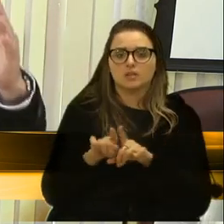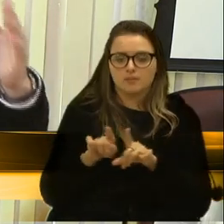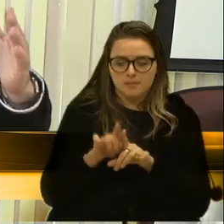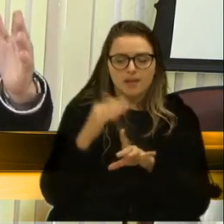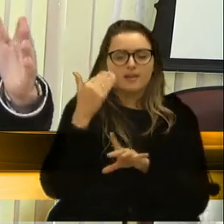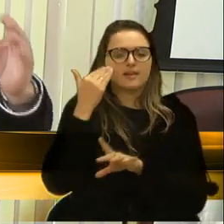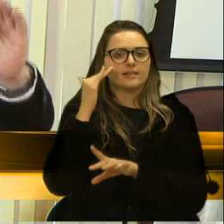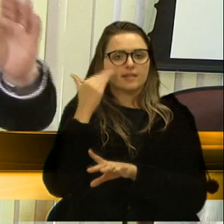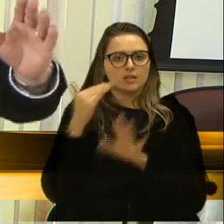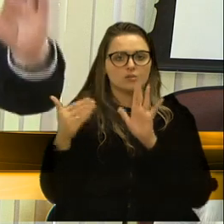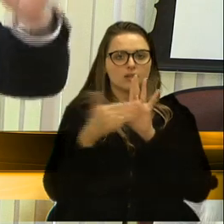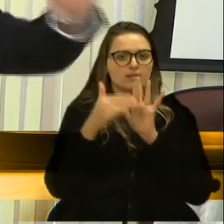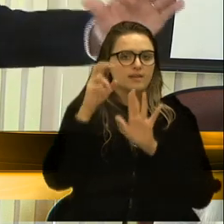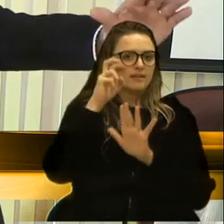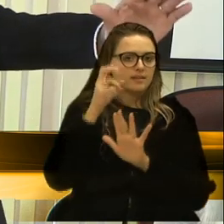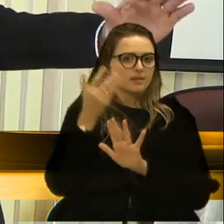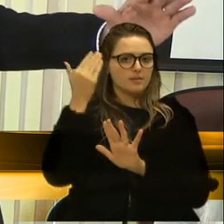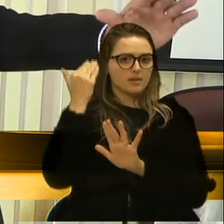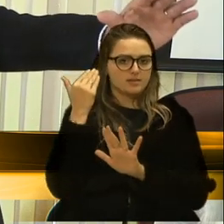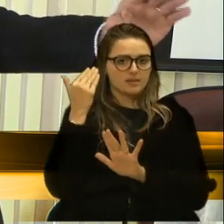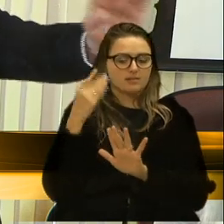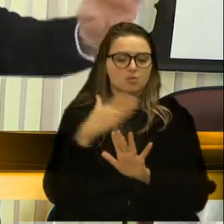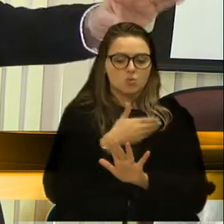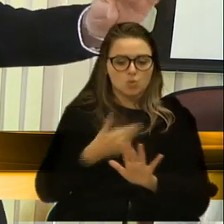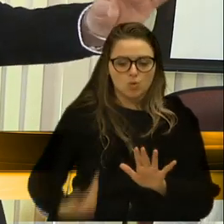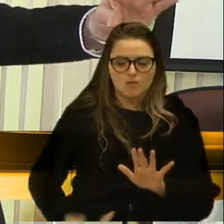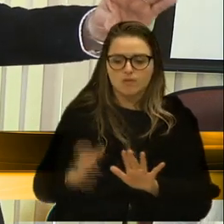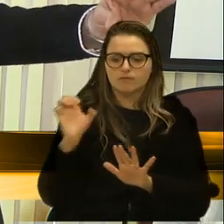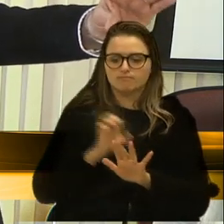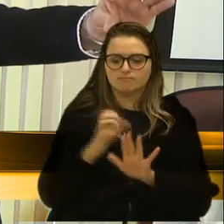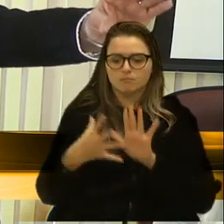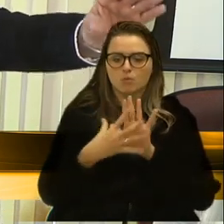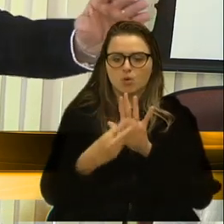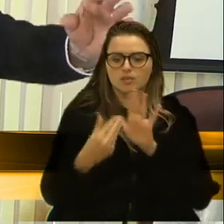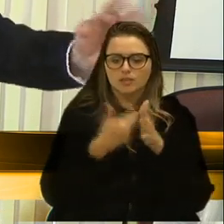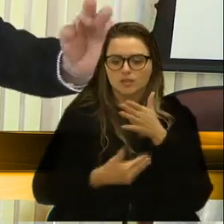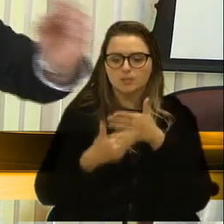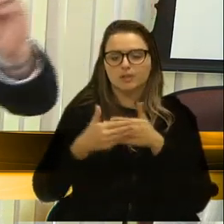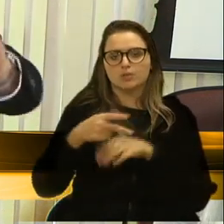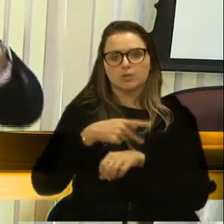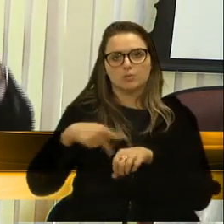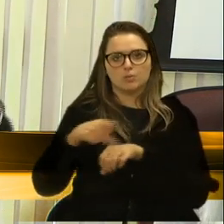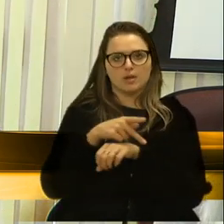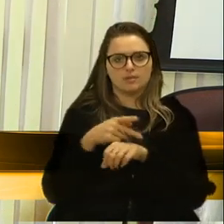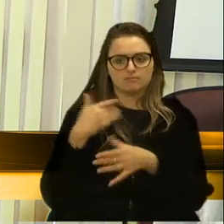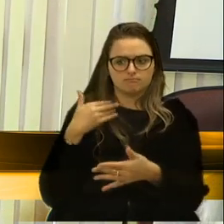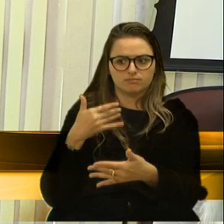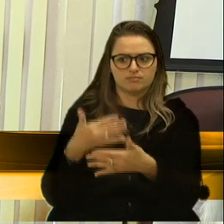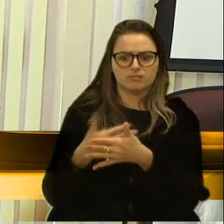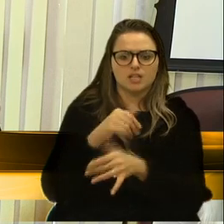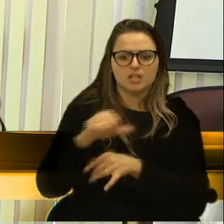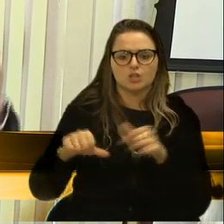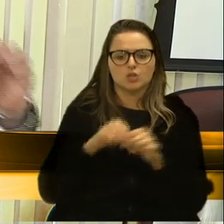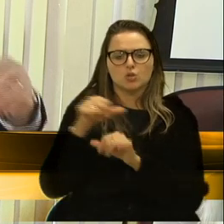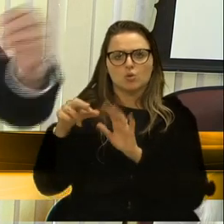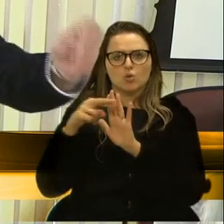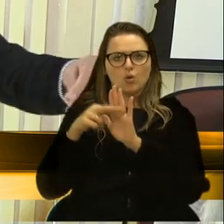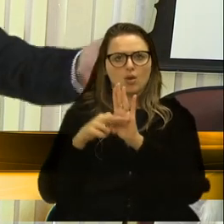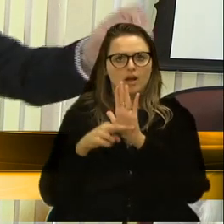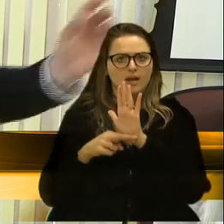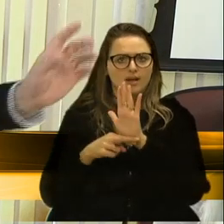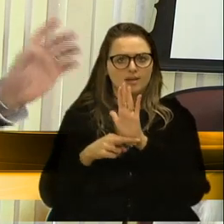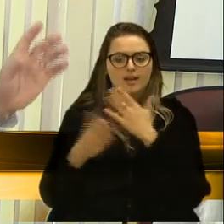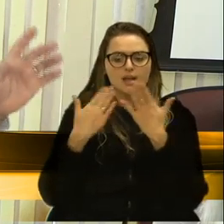até quinta-feira, o governador vinha a ver, vereadora Paulo. Era exemplo para o país. De lá para cá, mudou as regras. E esse